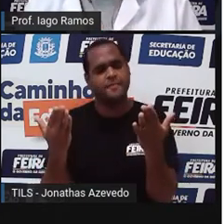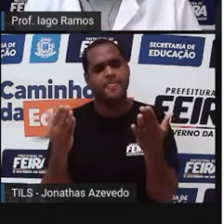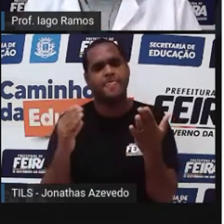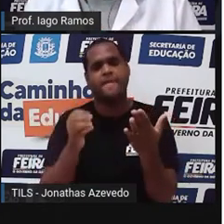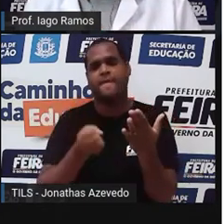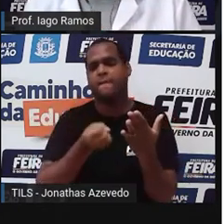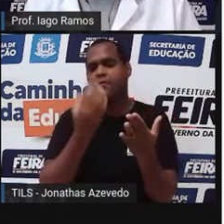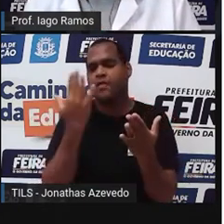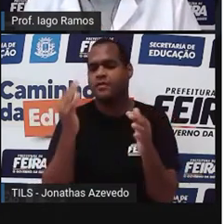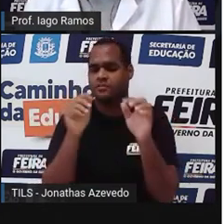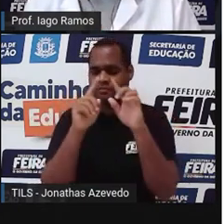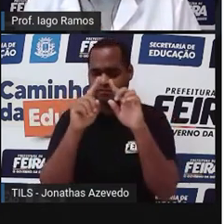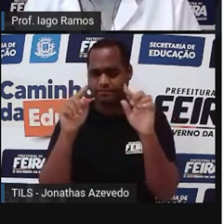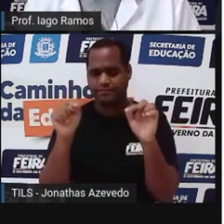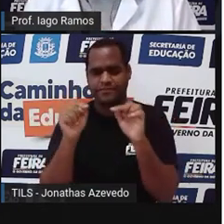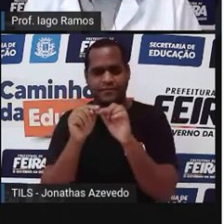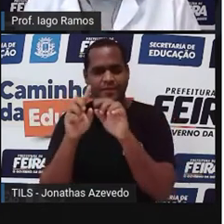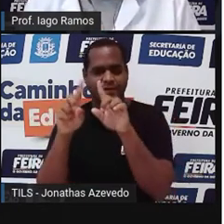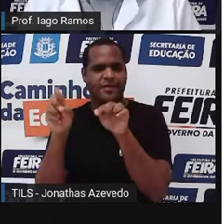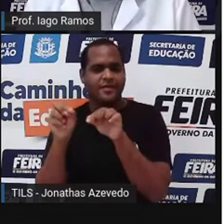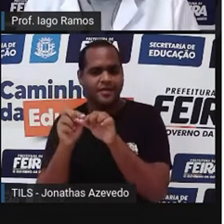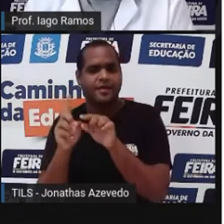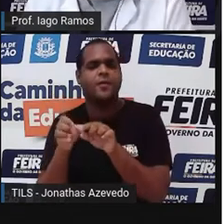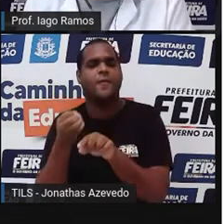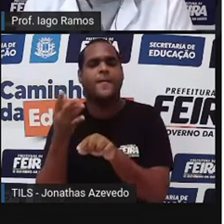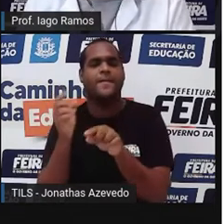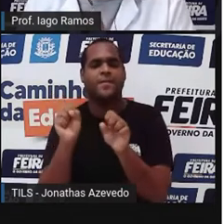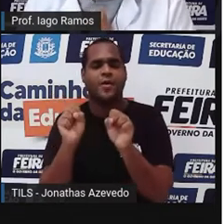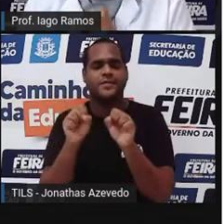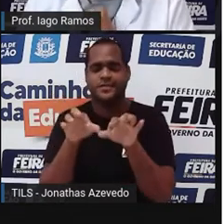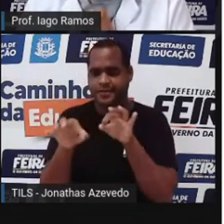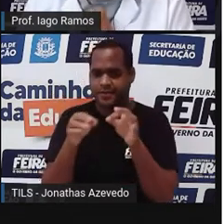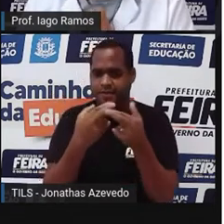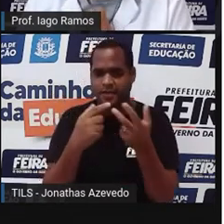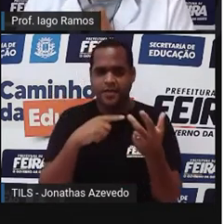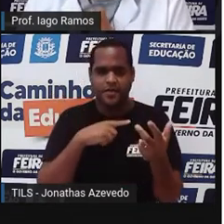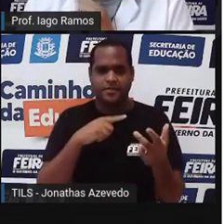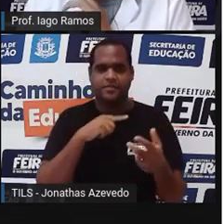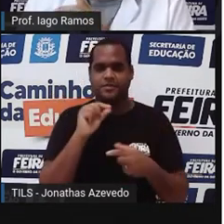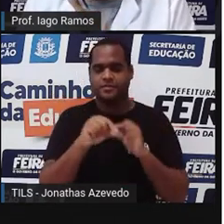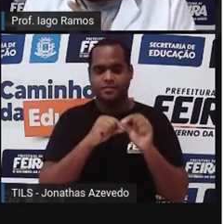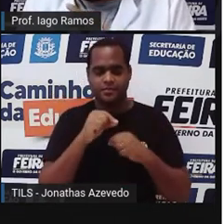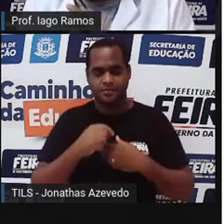Quantos retângulos você consegue montar com aquela figura que tem o losango?